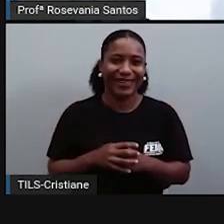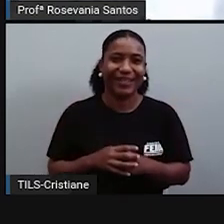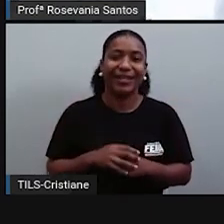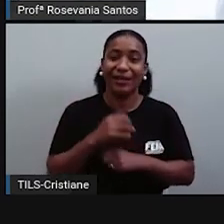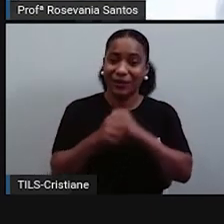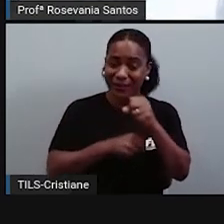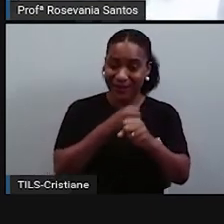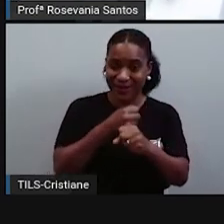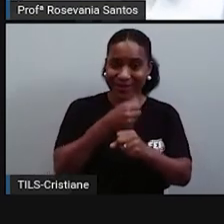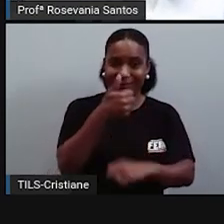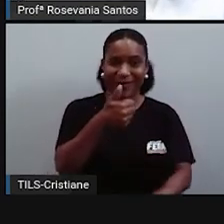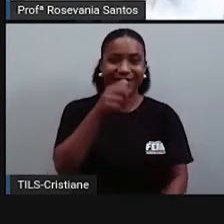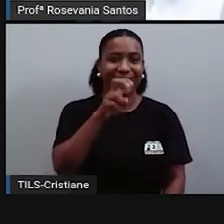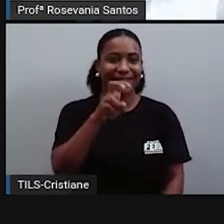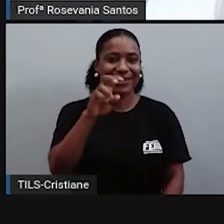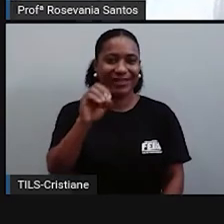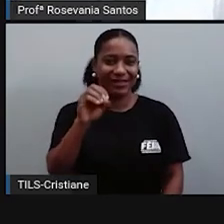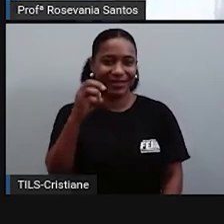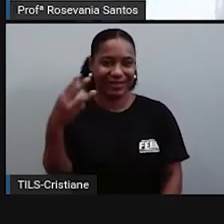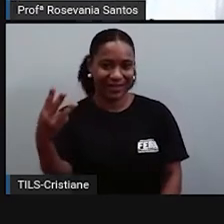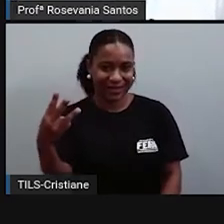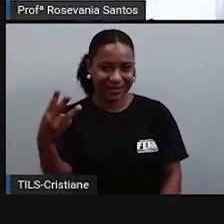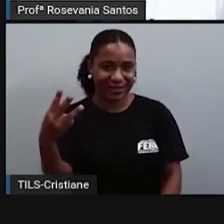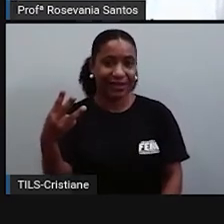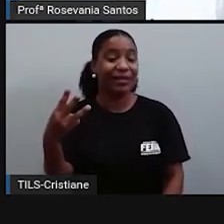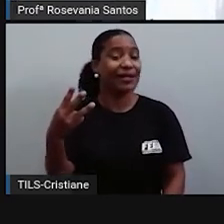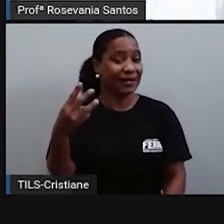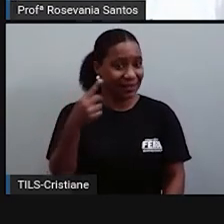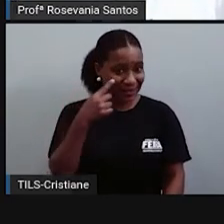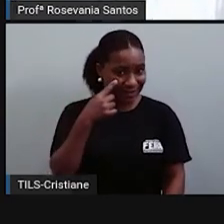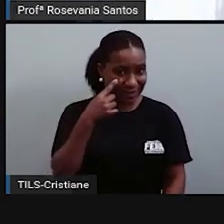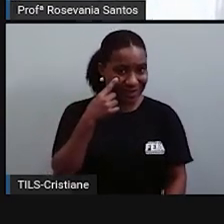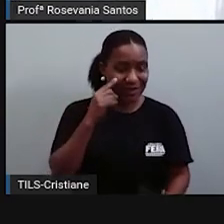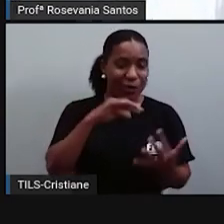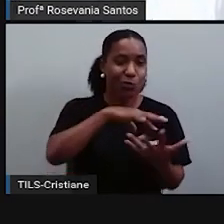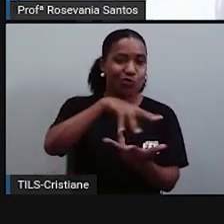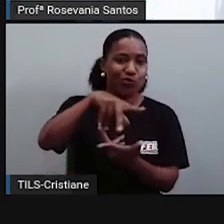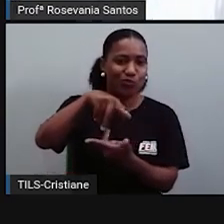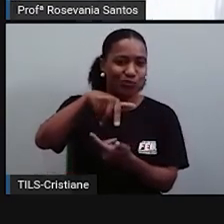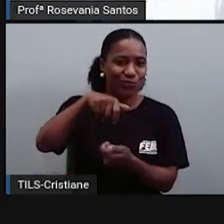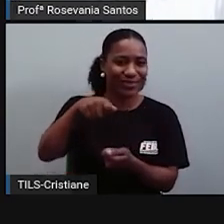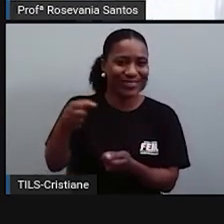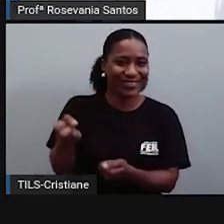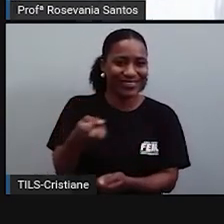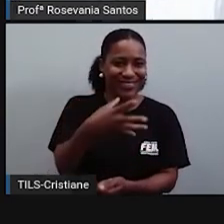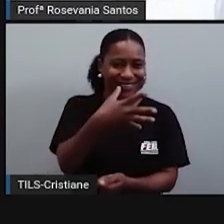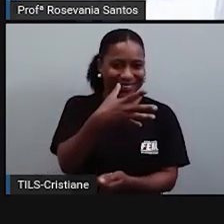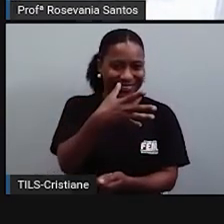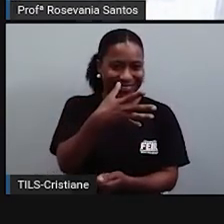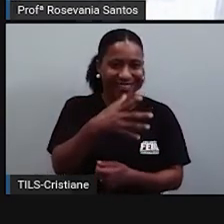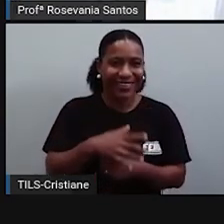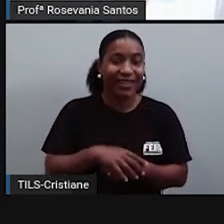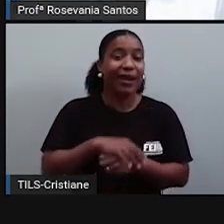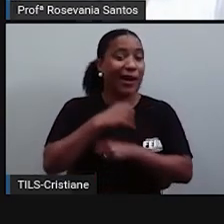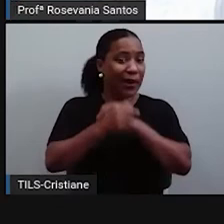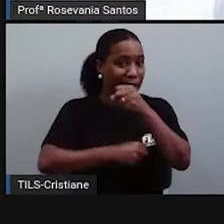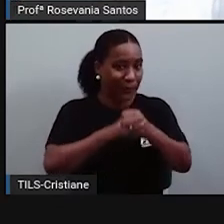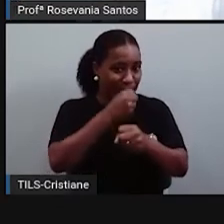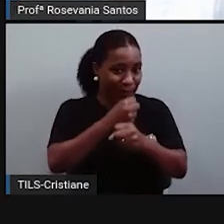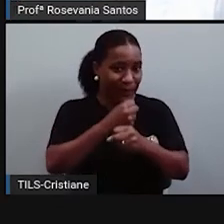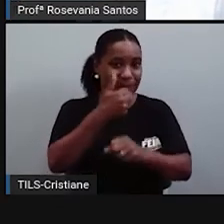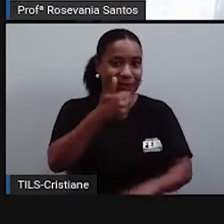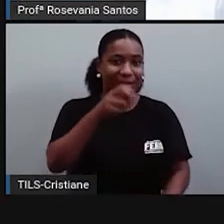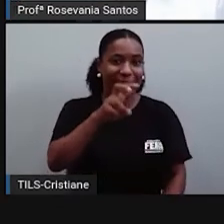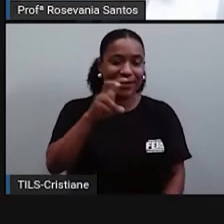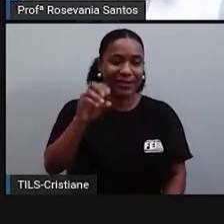Em 1503, mundo novos. Aí, depois, em 1507, achou-se que tudo era América.